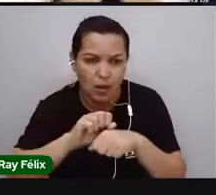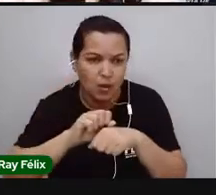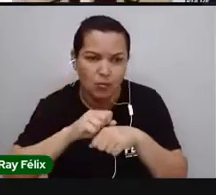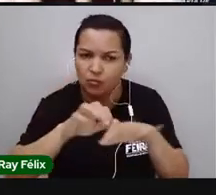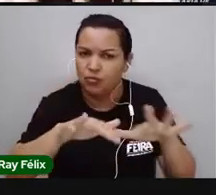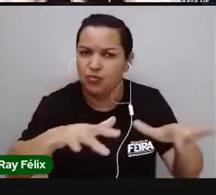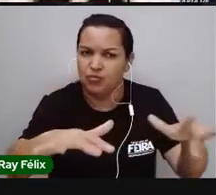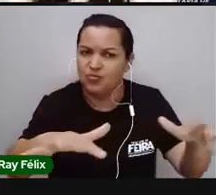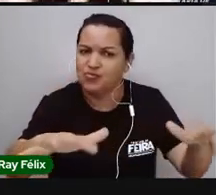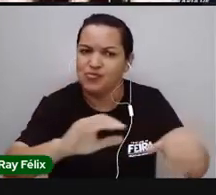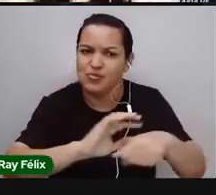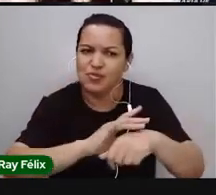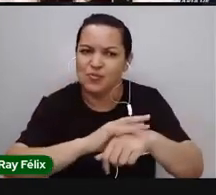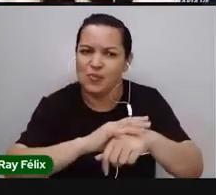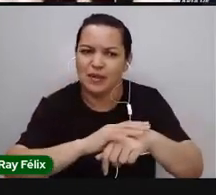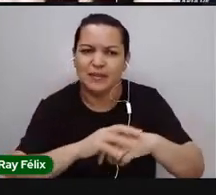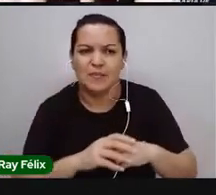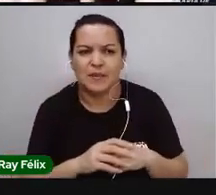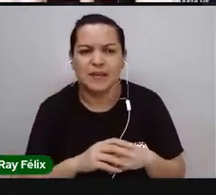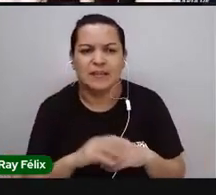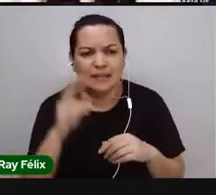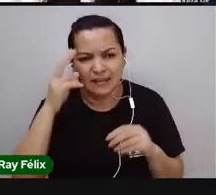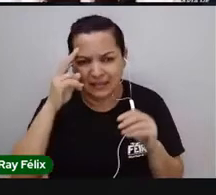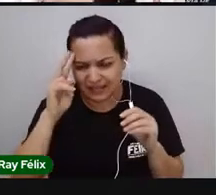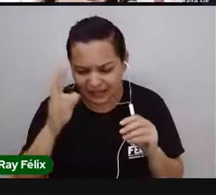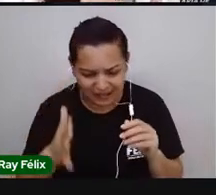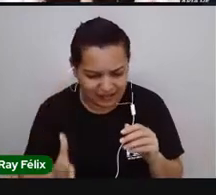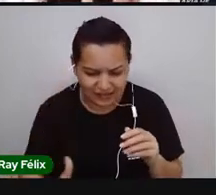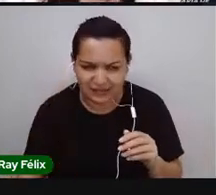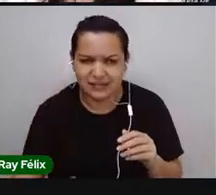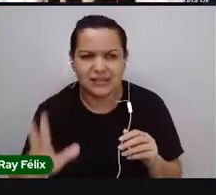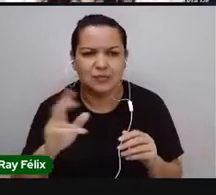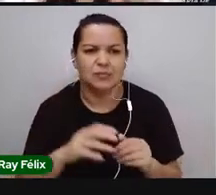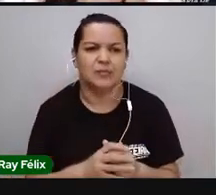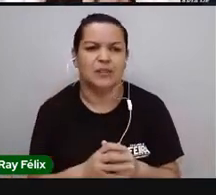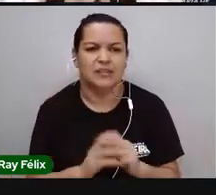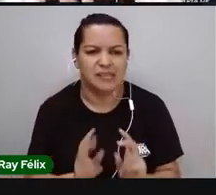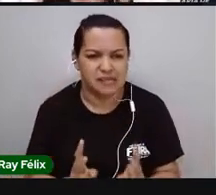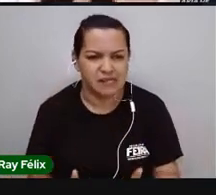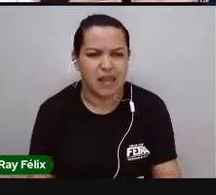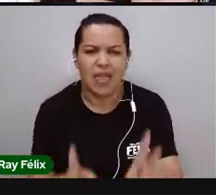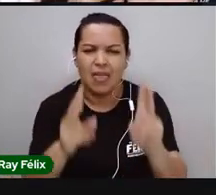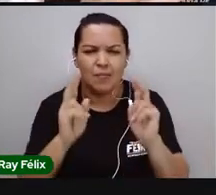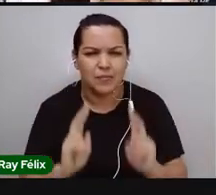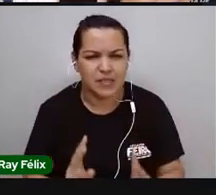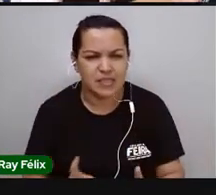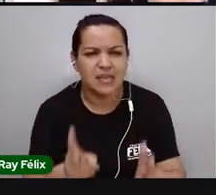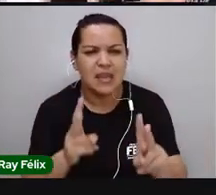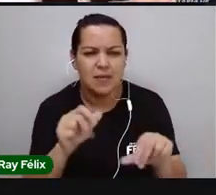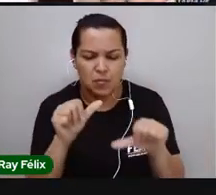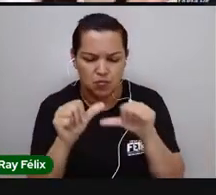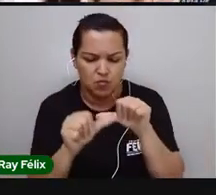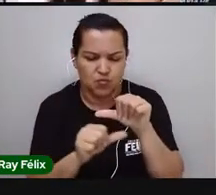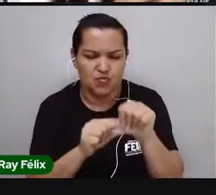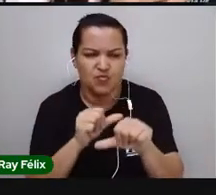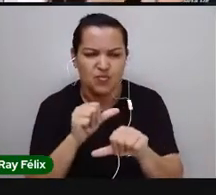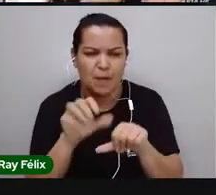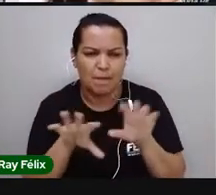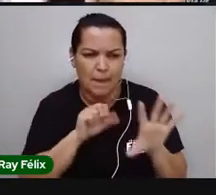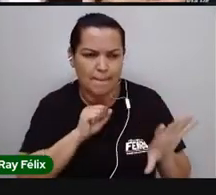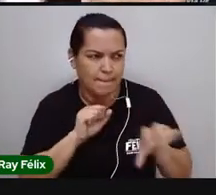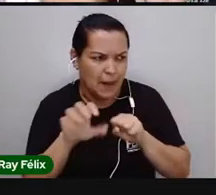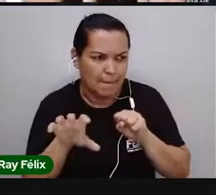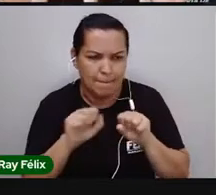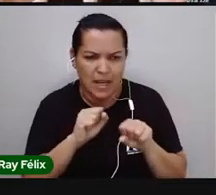precisamos constantemente lavar as nossas mãos, tá bom? Porque sempre na nossa pele a gente já viu que tem bactérias, que tem